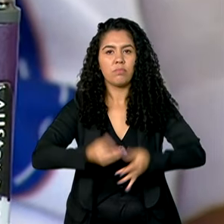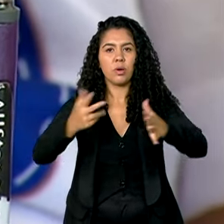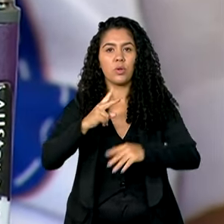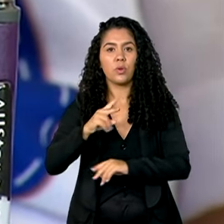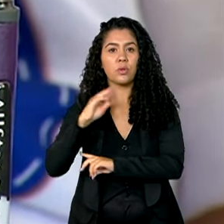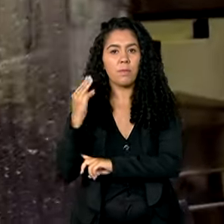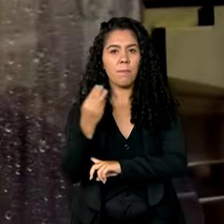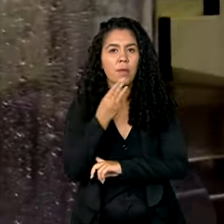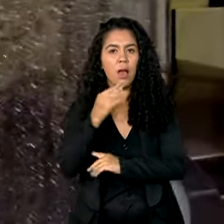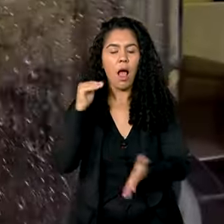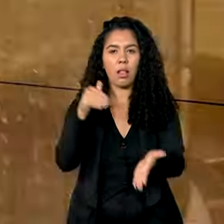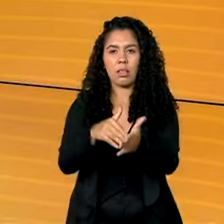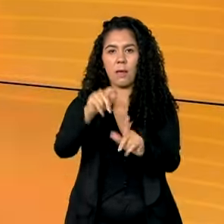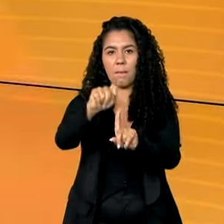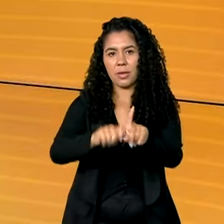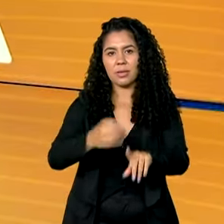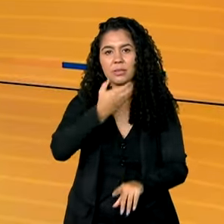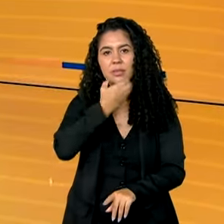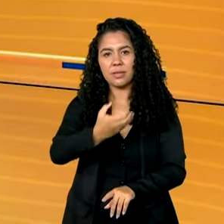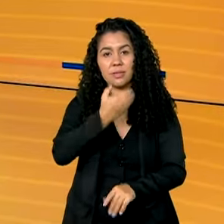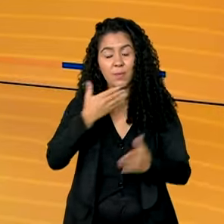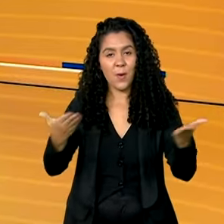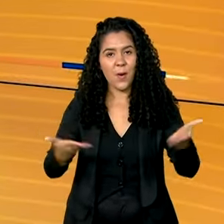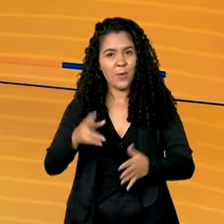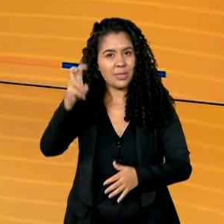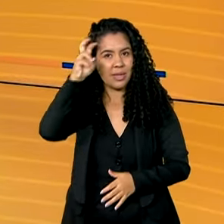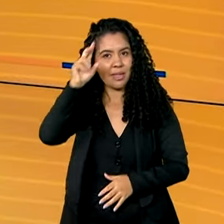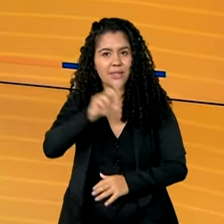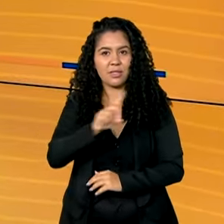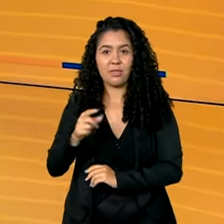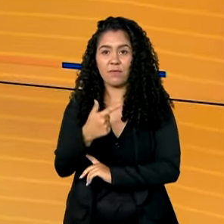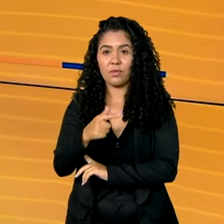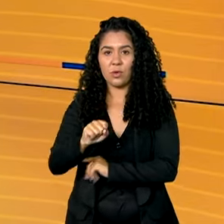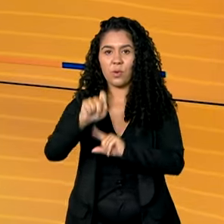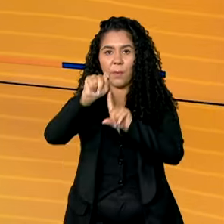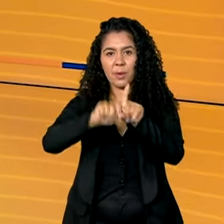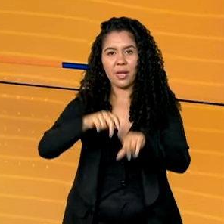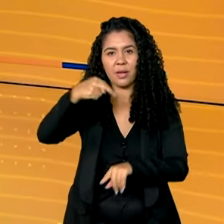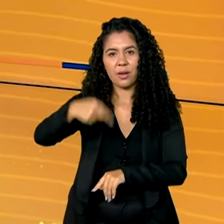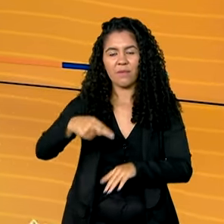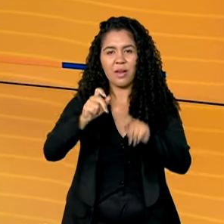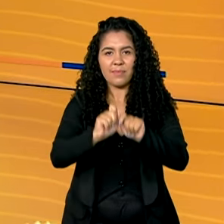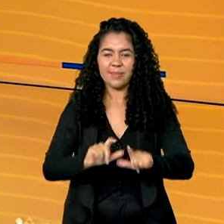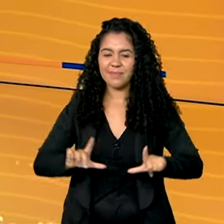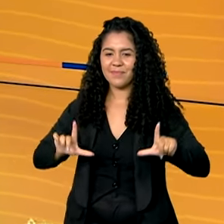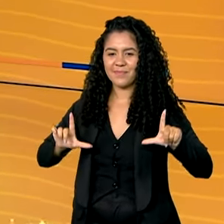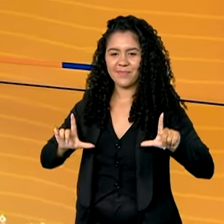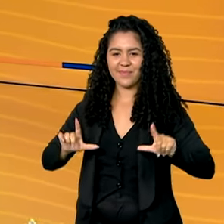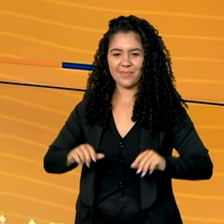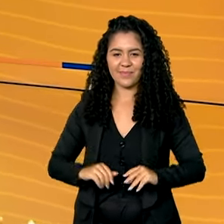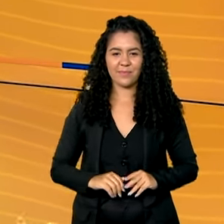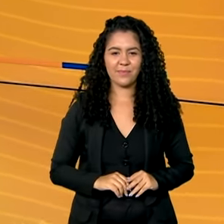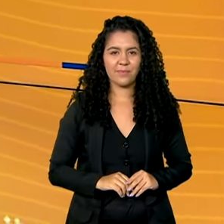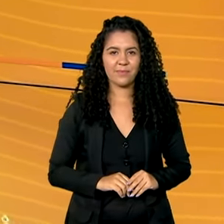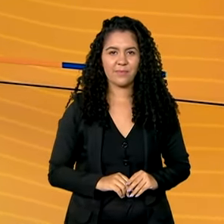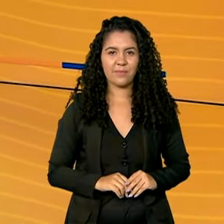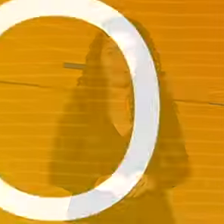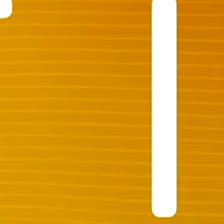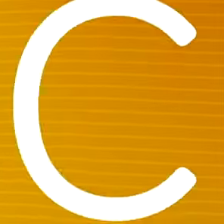de doses até dezembro. Hoje é quinta-feira, 28 de novembro. O Brasil em dia começa agora.